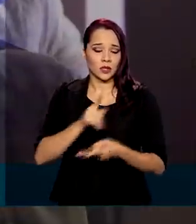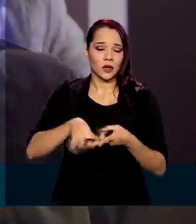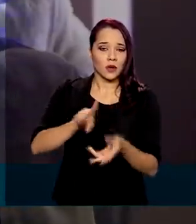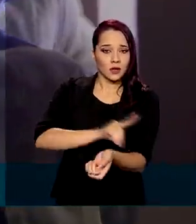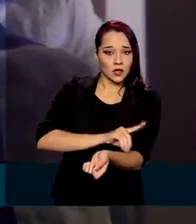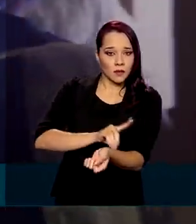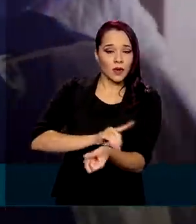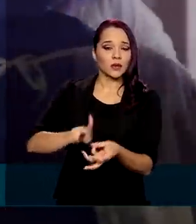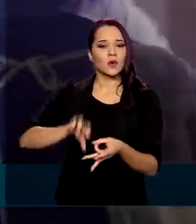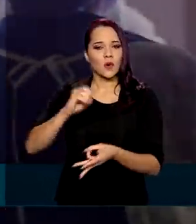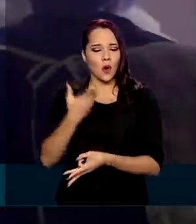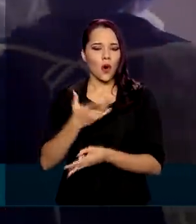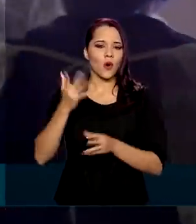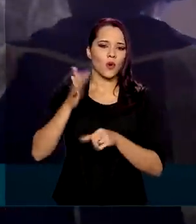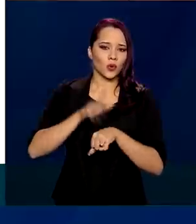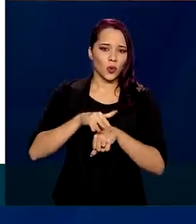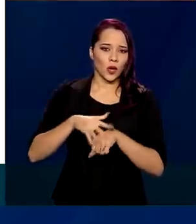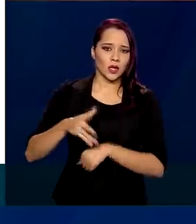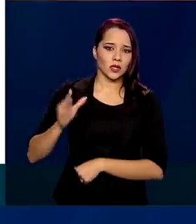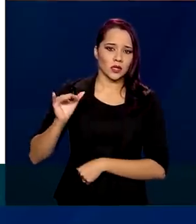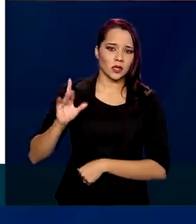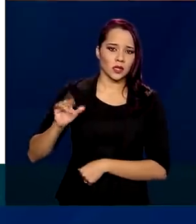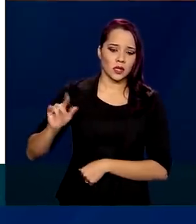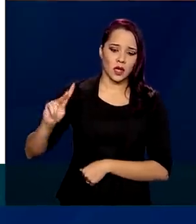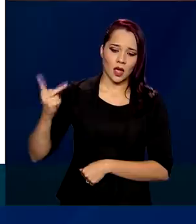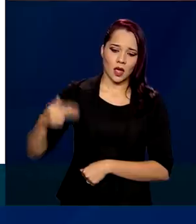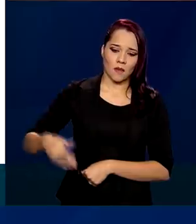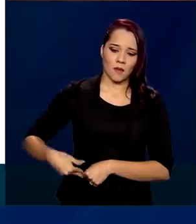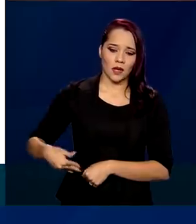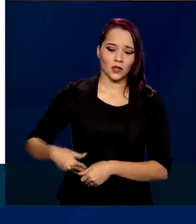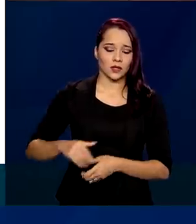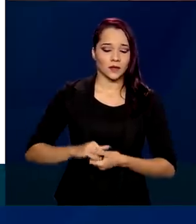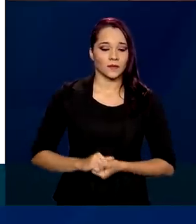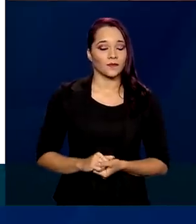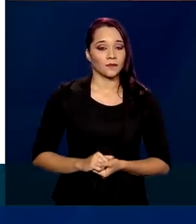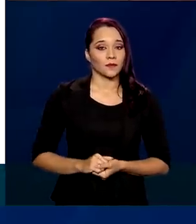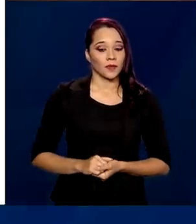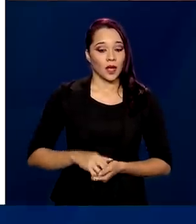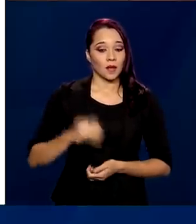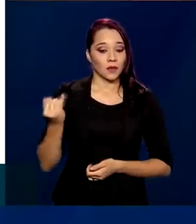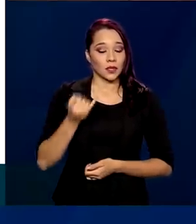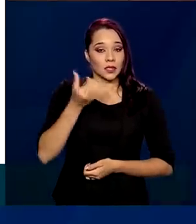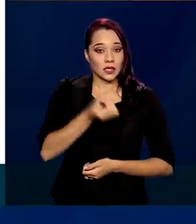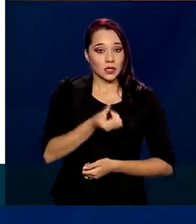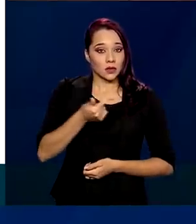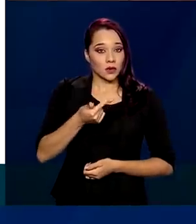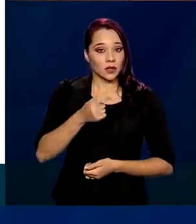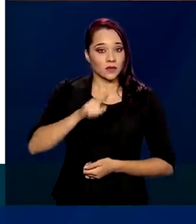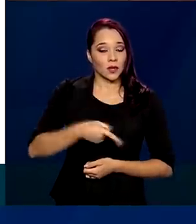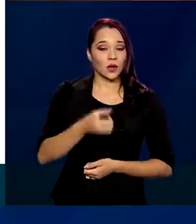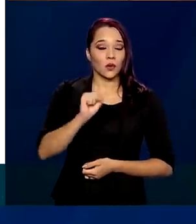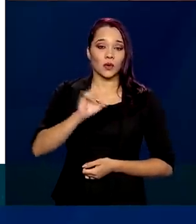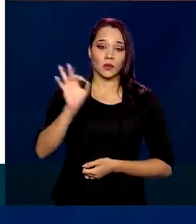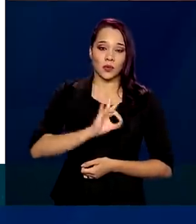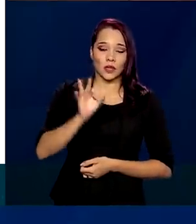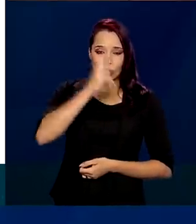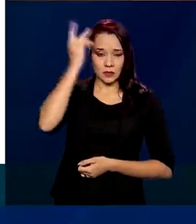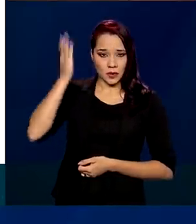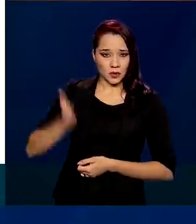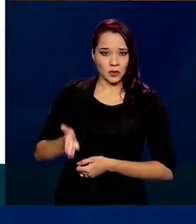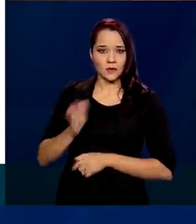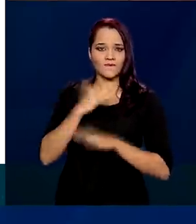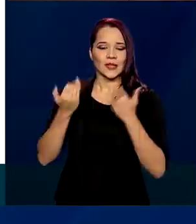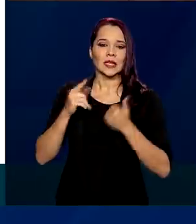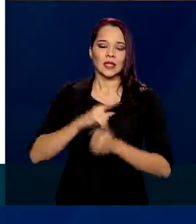diabetes ou doenças hepáticas. Importante colocar que 62,8% dessas pessoas apresentam pelo menos um dos